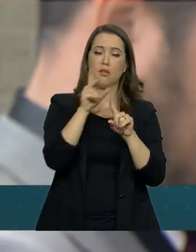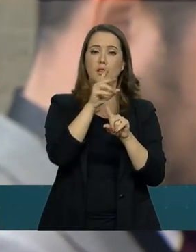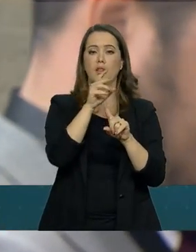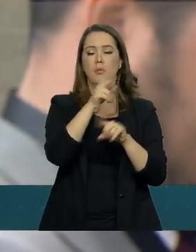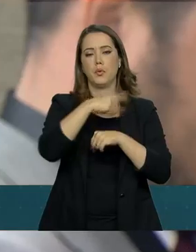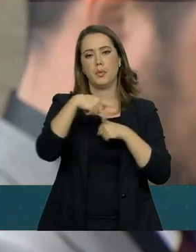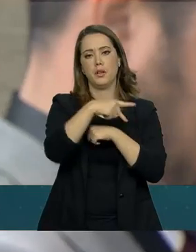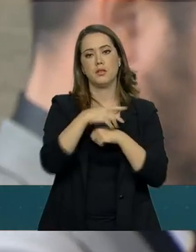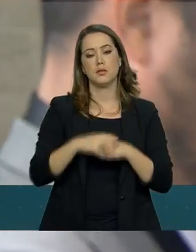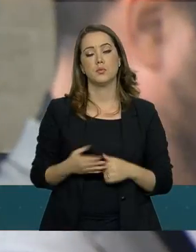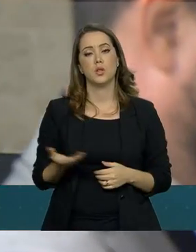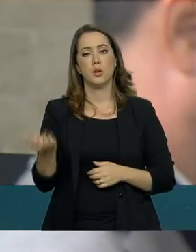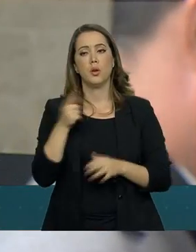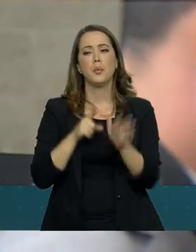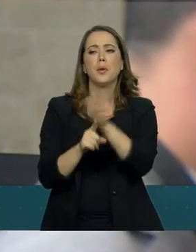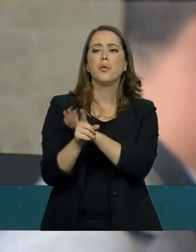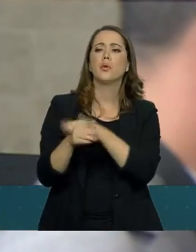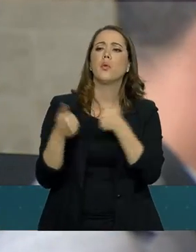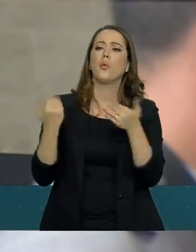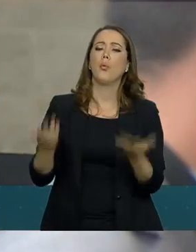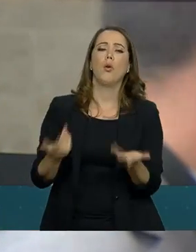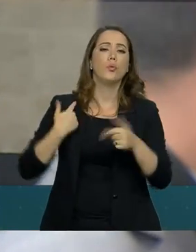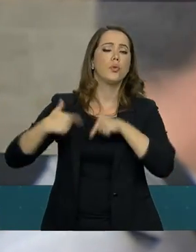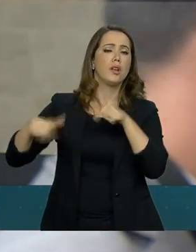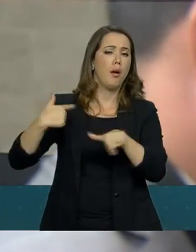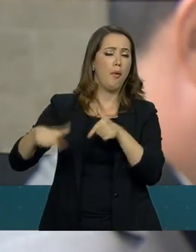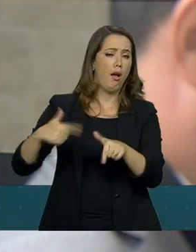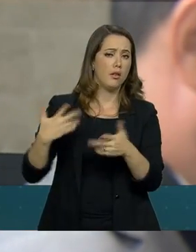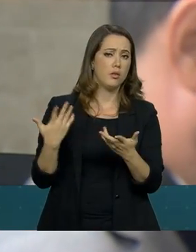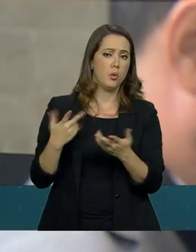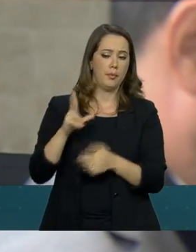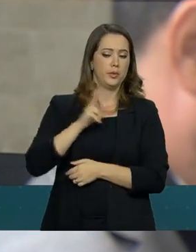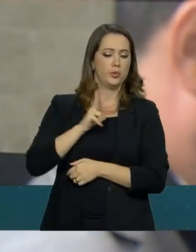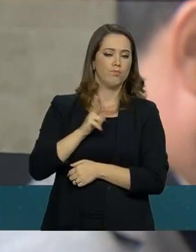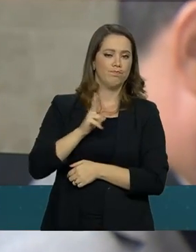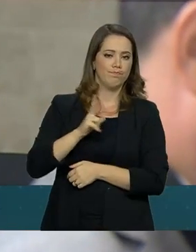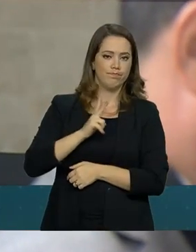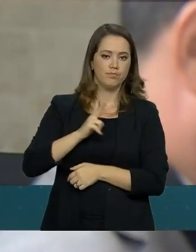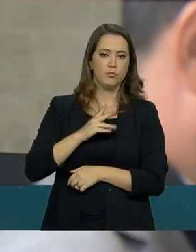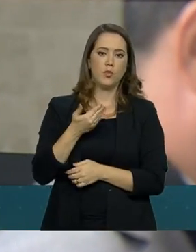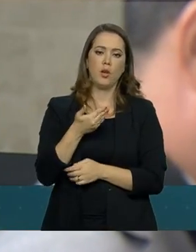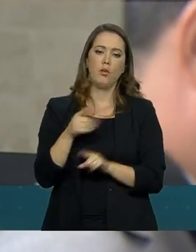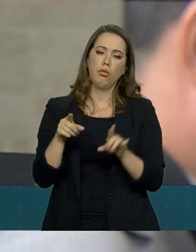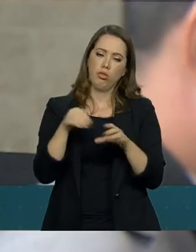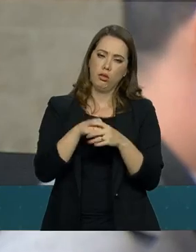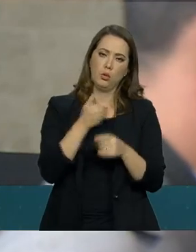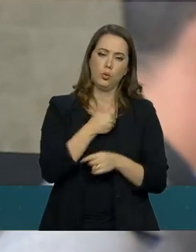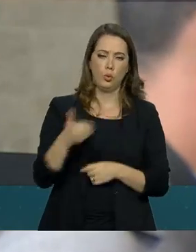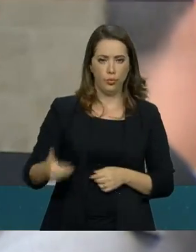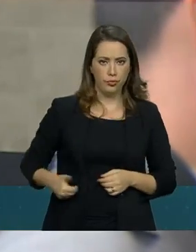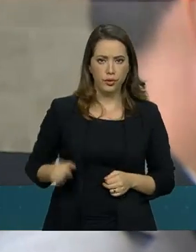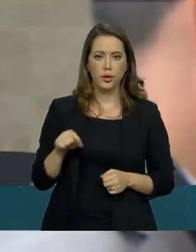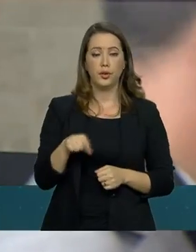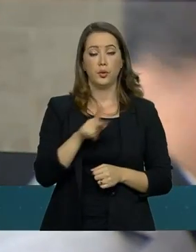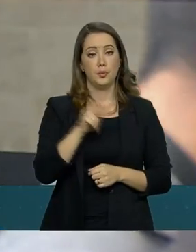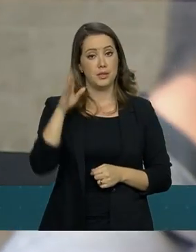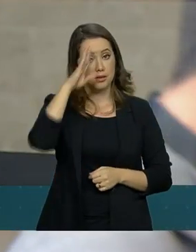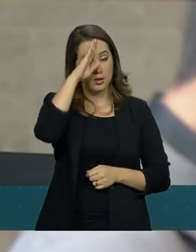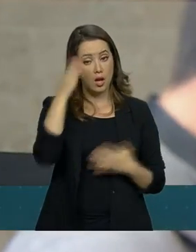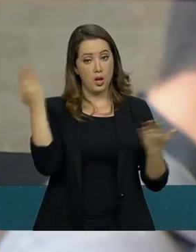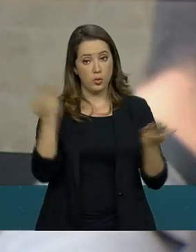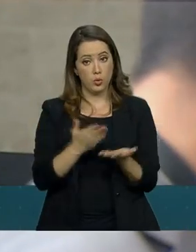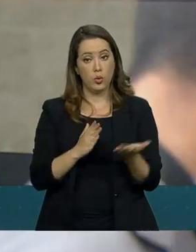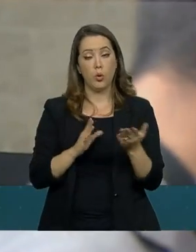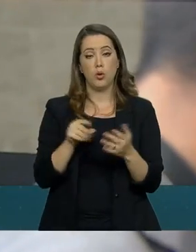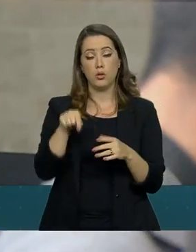gostaria de perguntar para o senhor qual que vai ser a atuação pessoal e governamental do presidente agora que a reforma